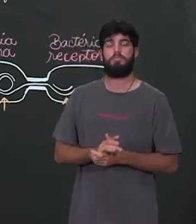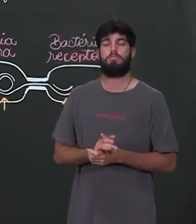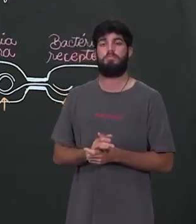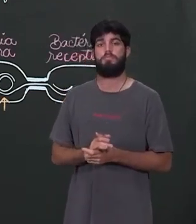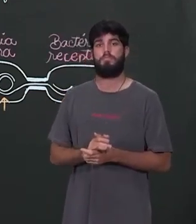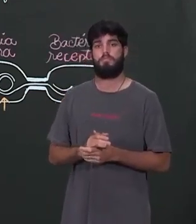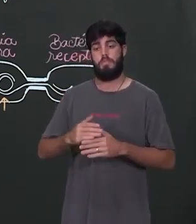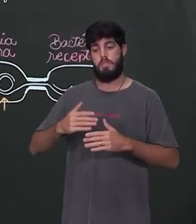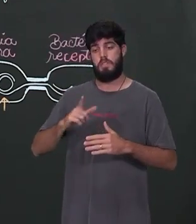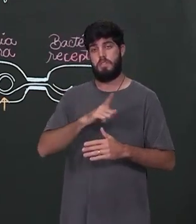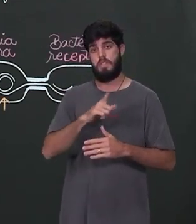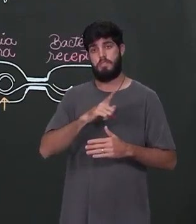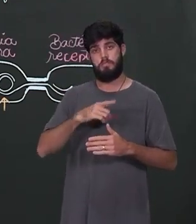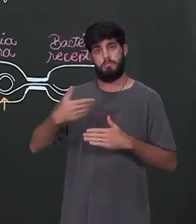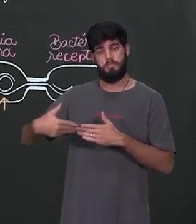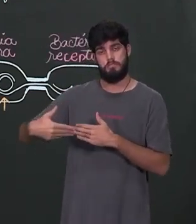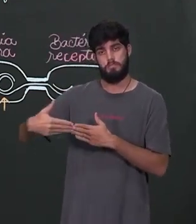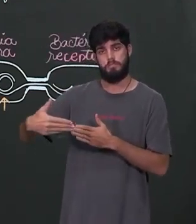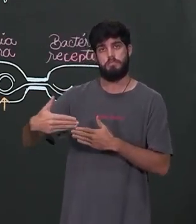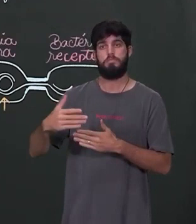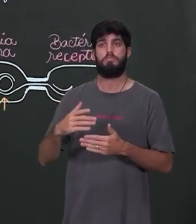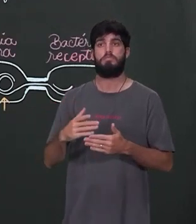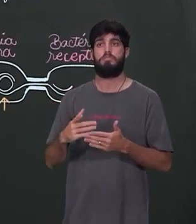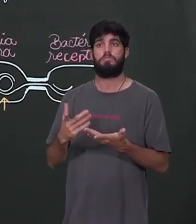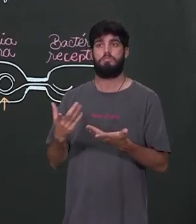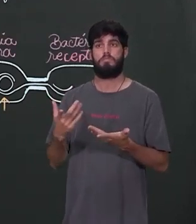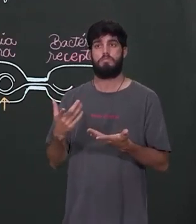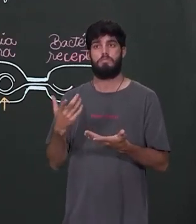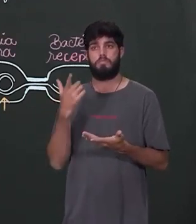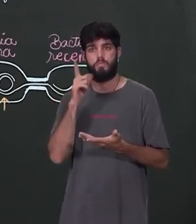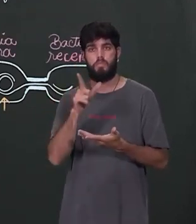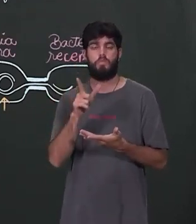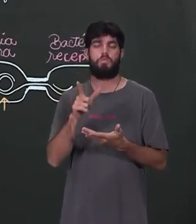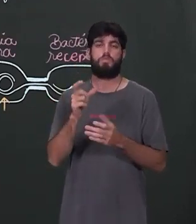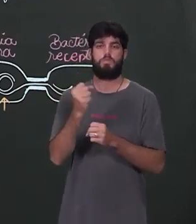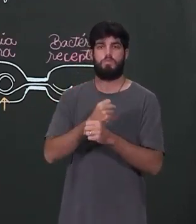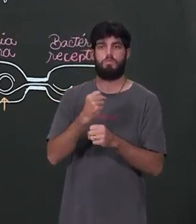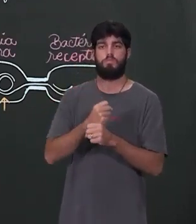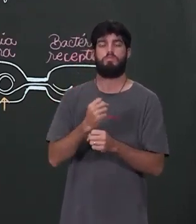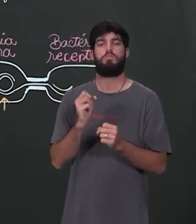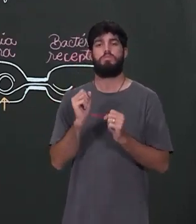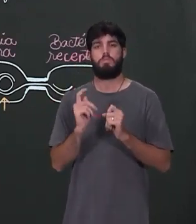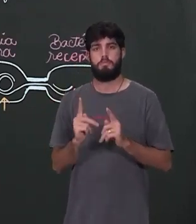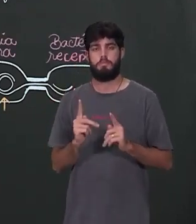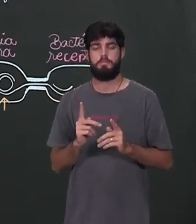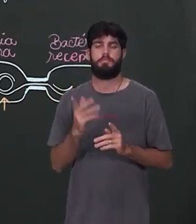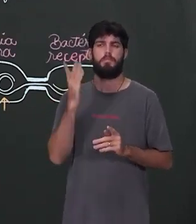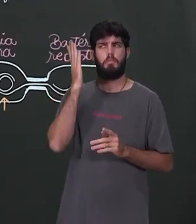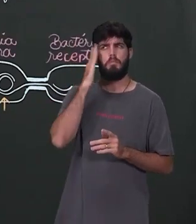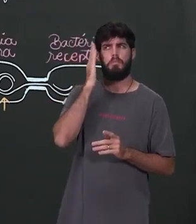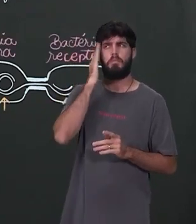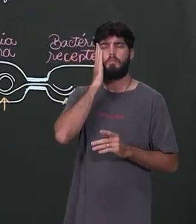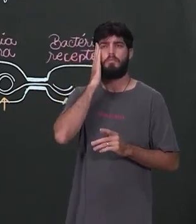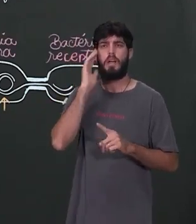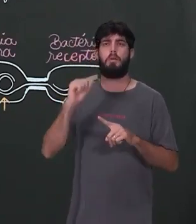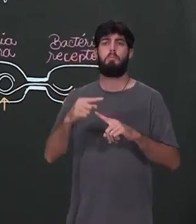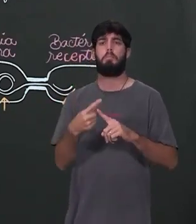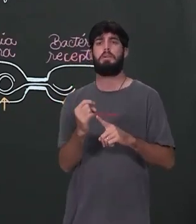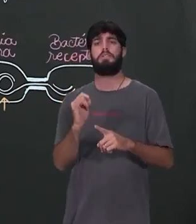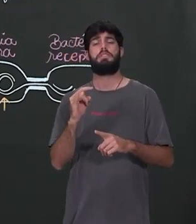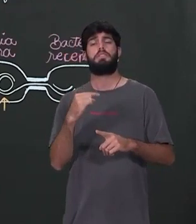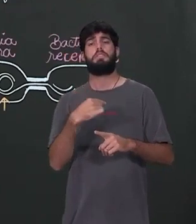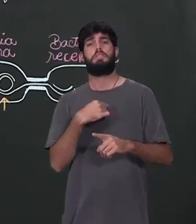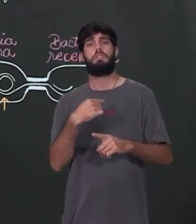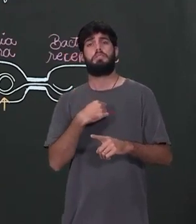em outro. Há processos de divisão celular que vão formar esses gametas. Tá, entendi. Porém, e se eu